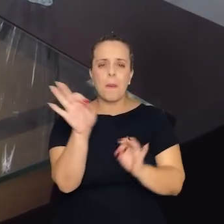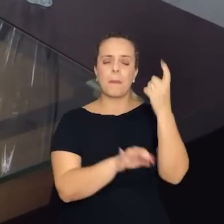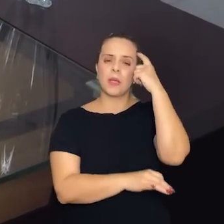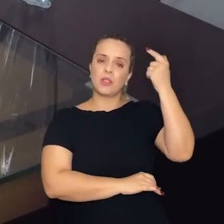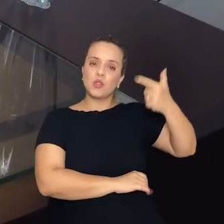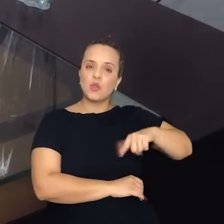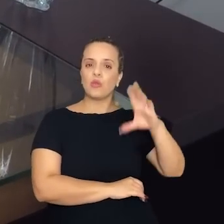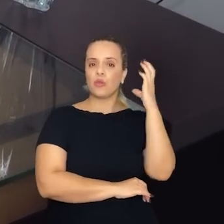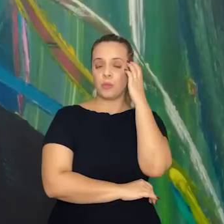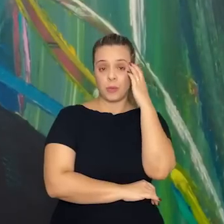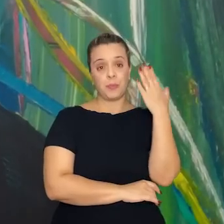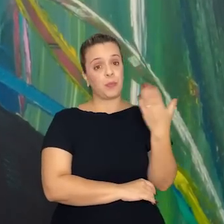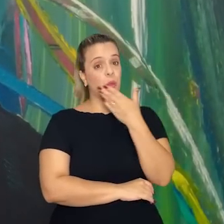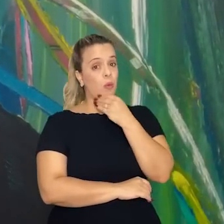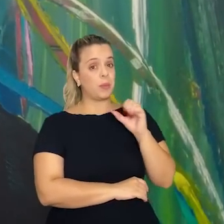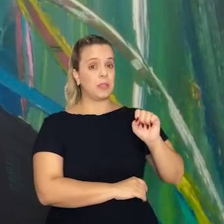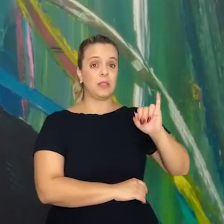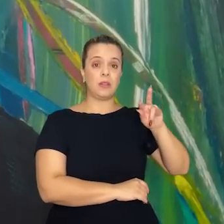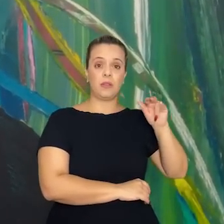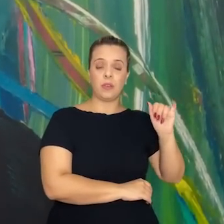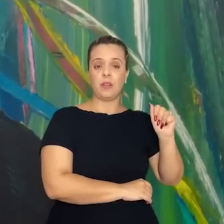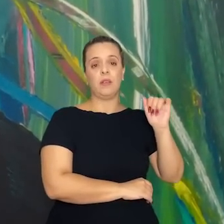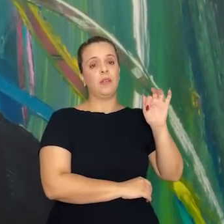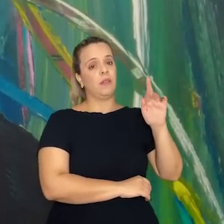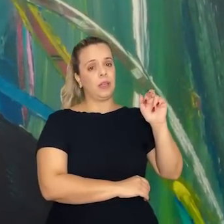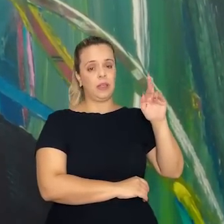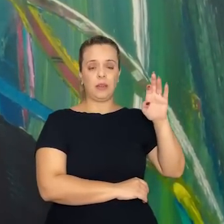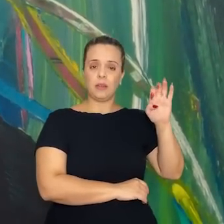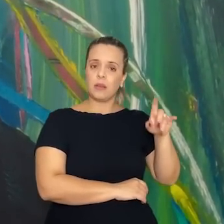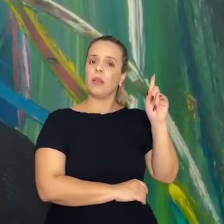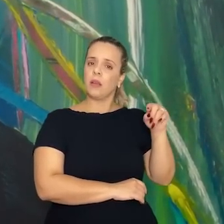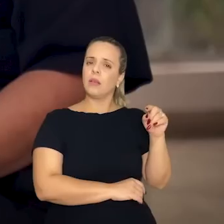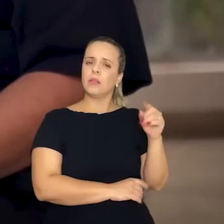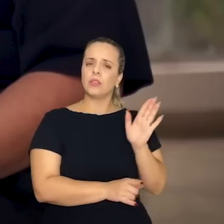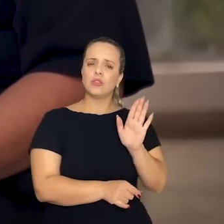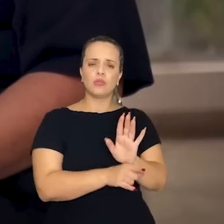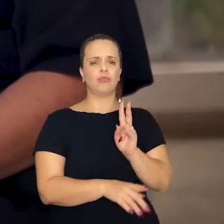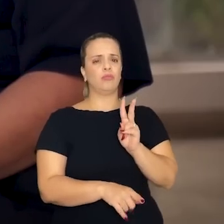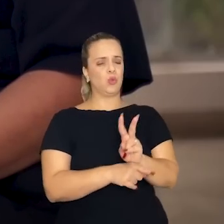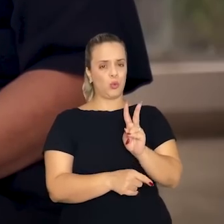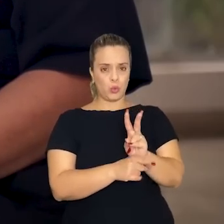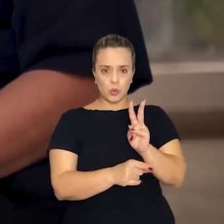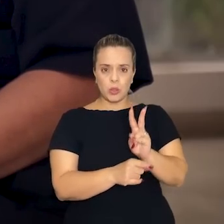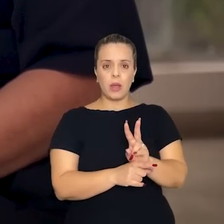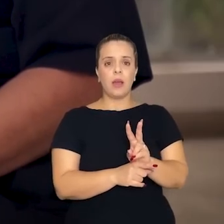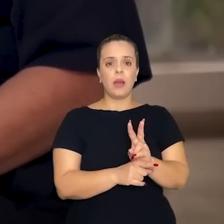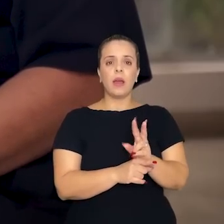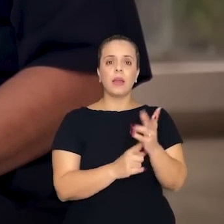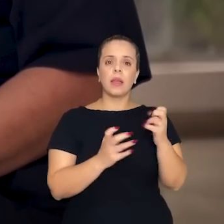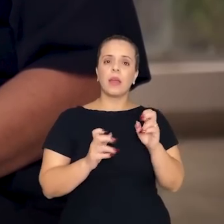O Silva Freire, ele era um dos ícones dessa linha de defesa, da cultura